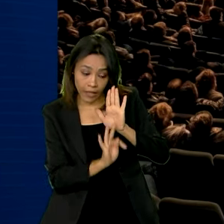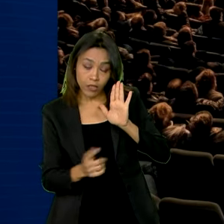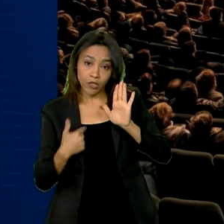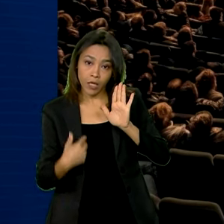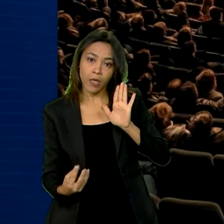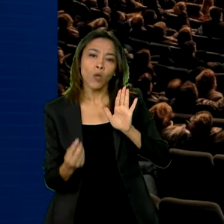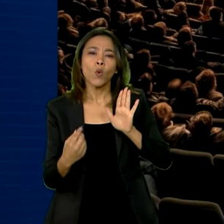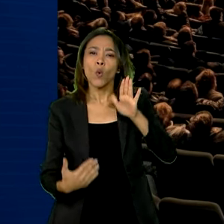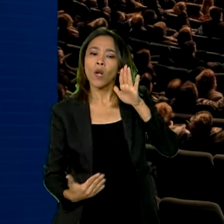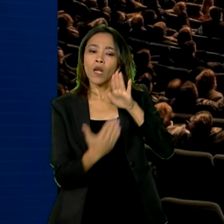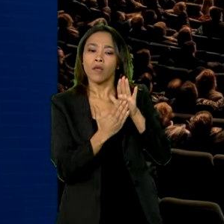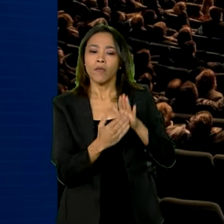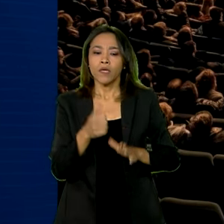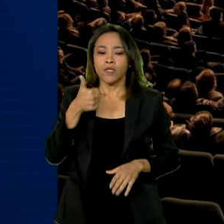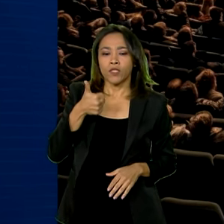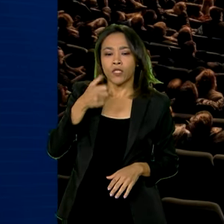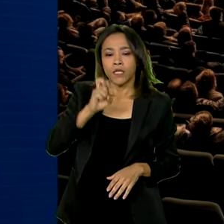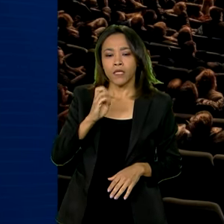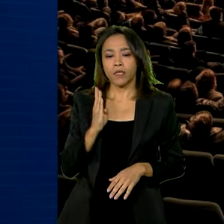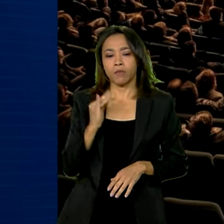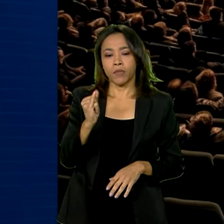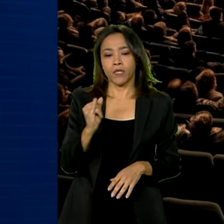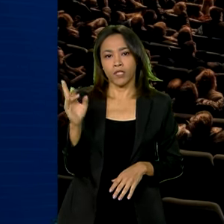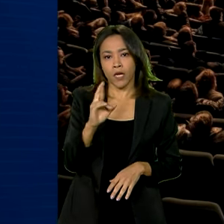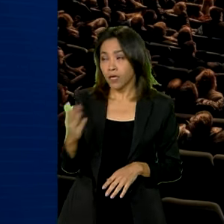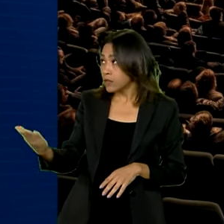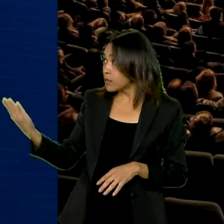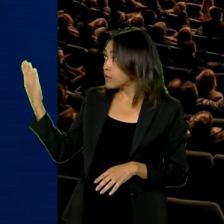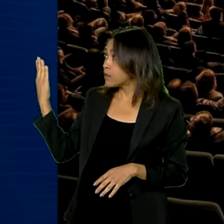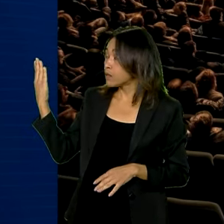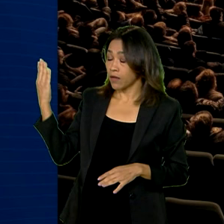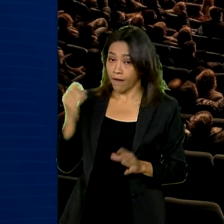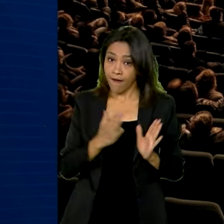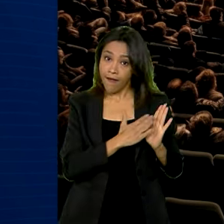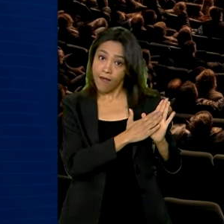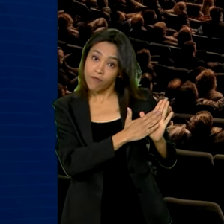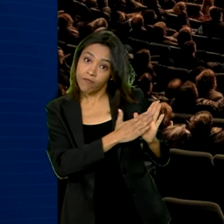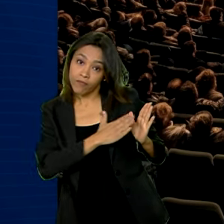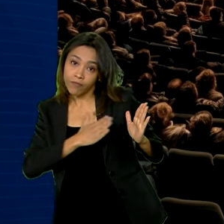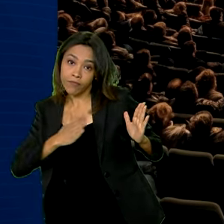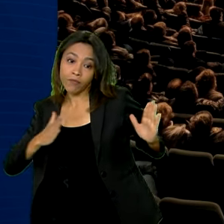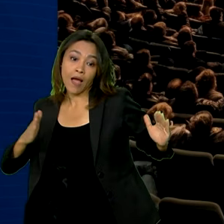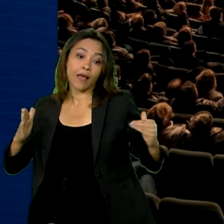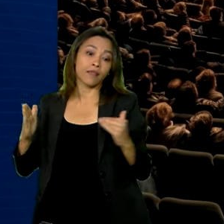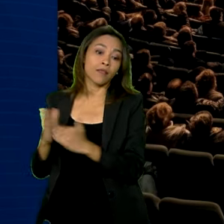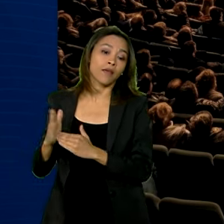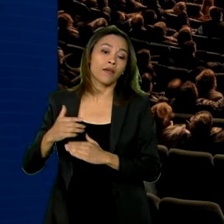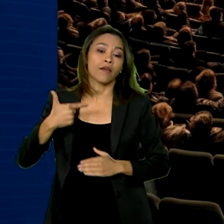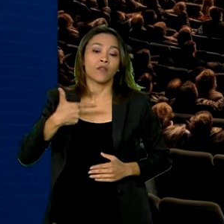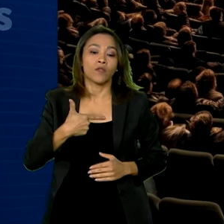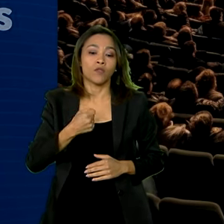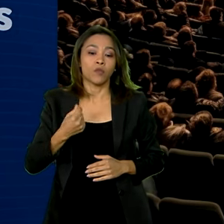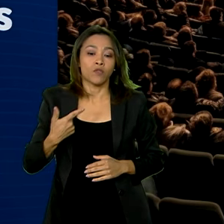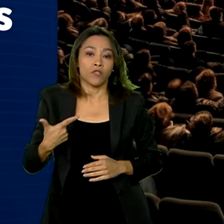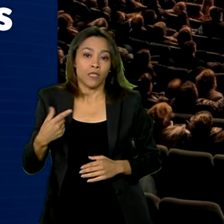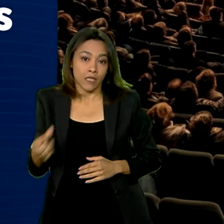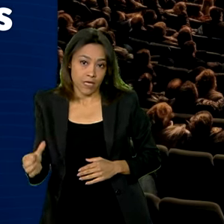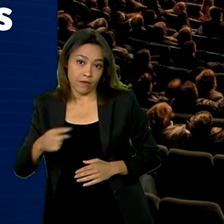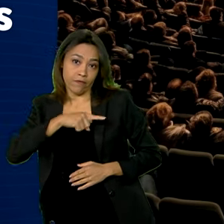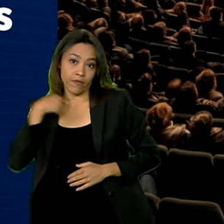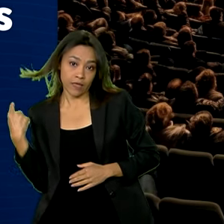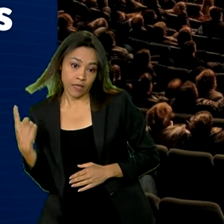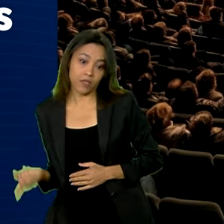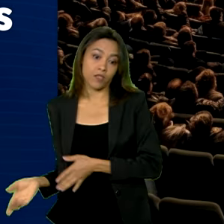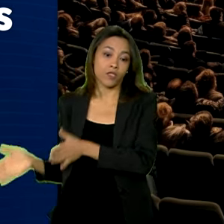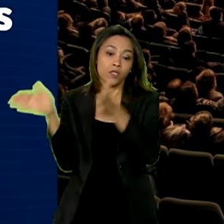de 15 bilhões de reais para incentivos fiscais com validade até dezembro de 2026 e beneficia empresas de 30